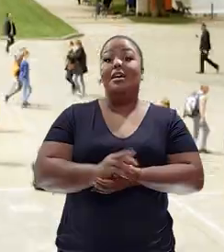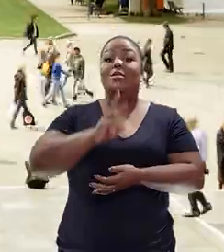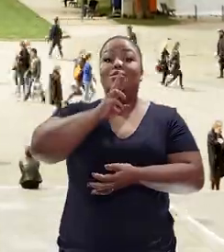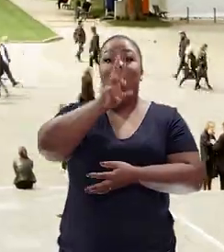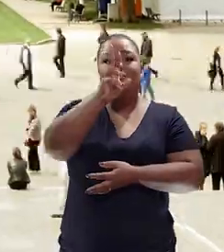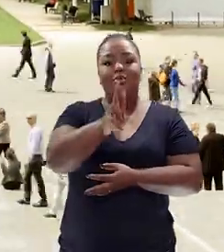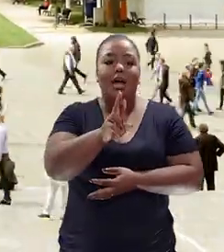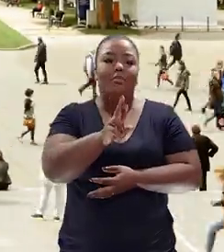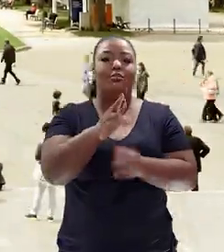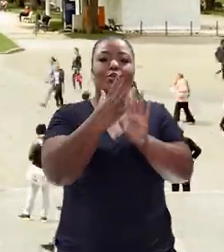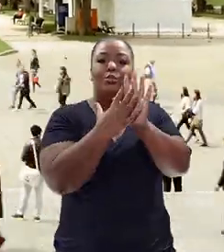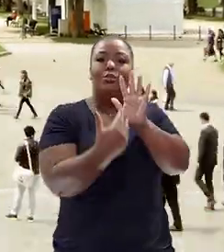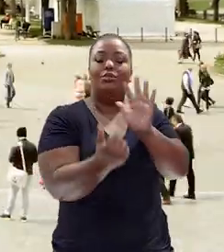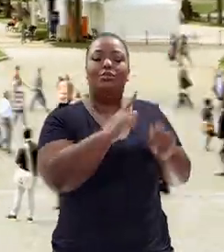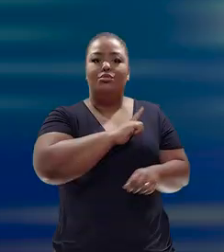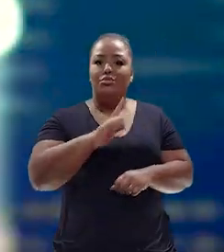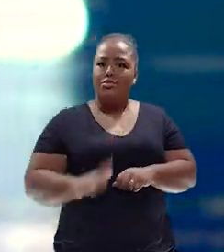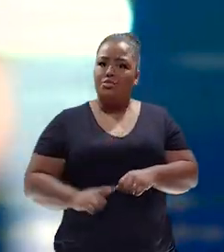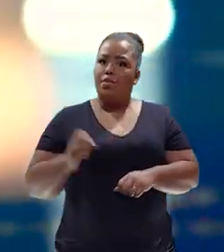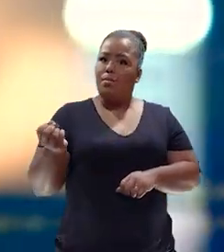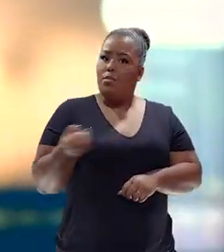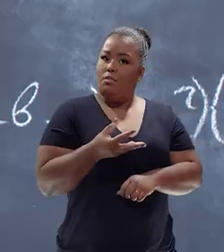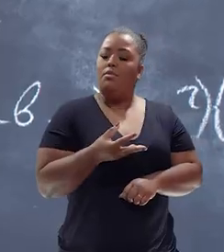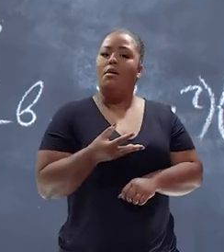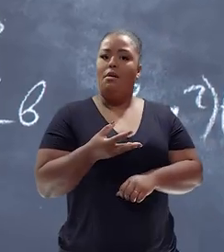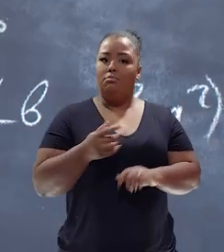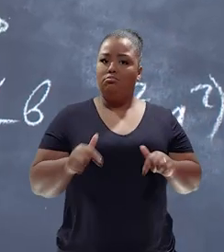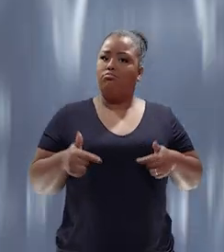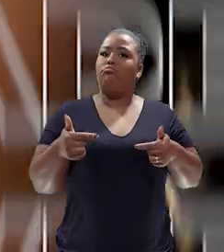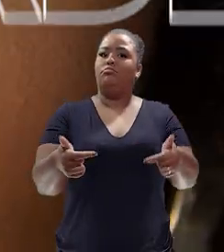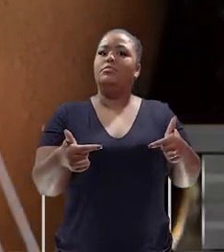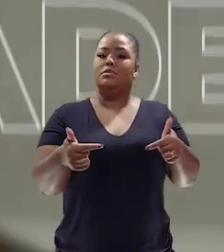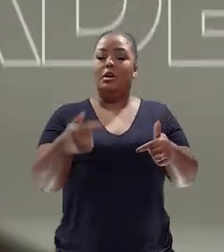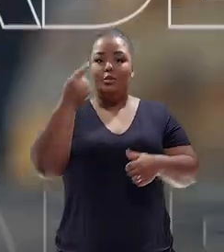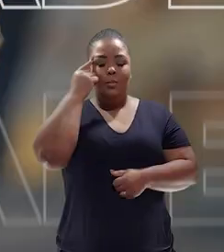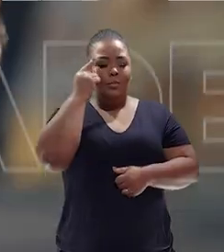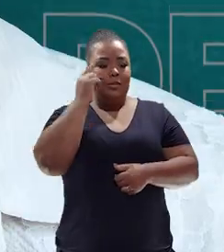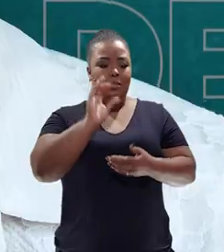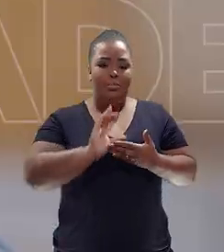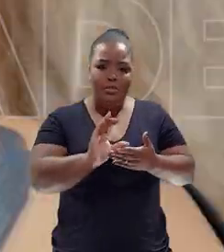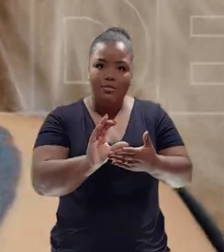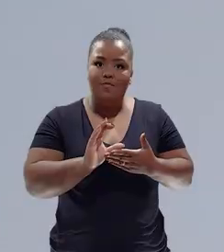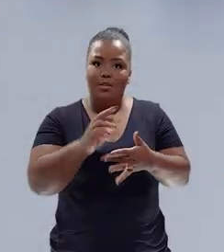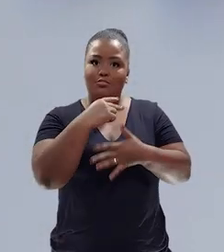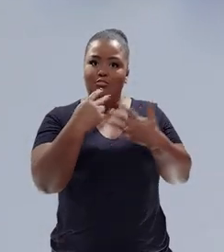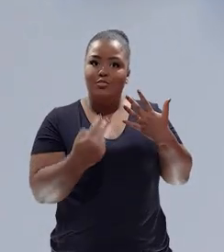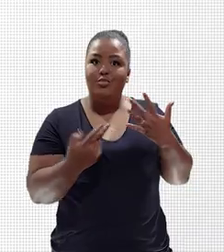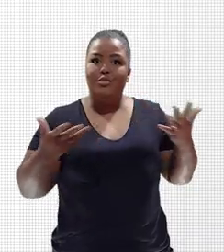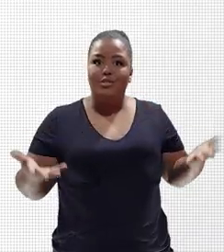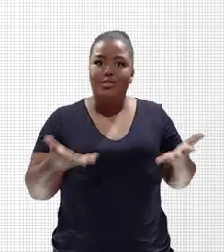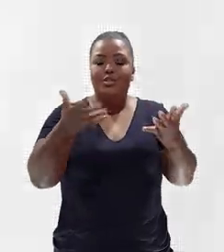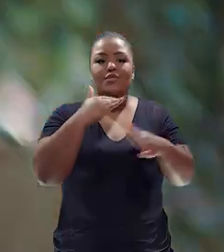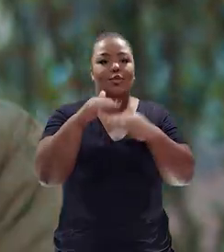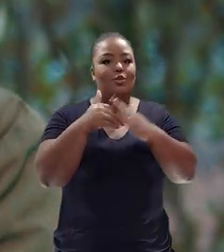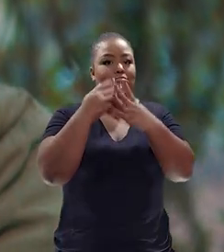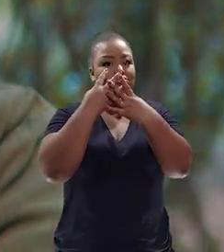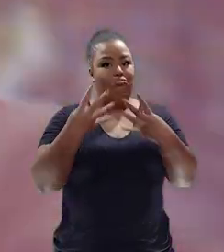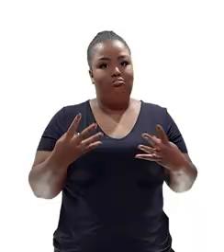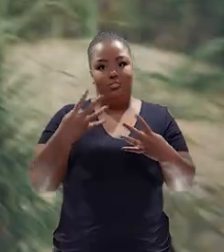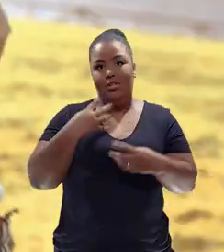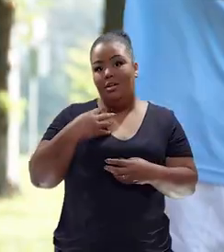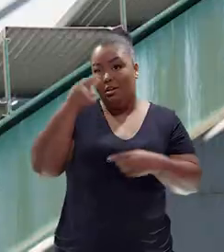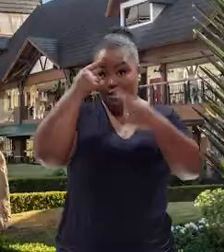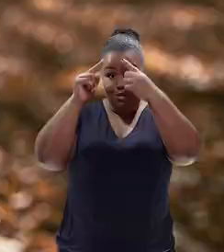Fruto de um modelo de governo moderno, ousado e com um mindset que investe na diversidade e impulsiona toda a cadeia